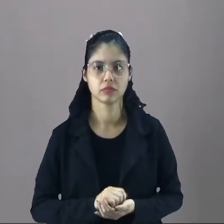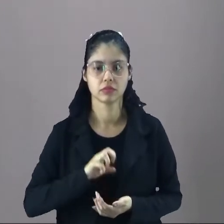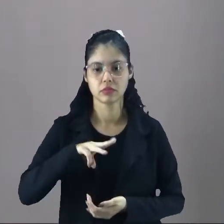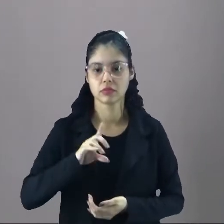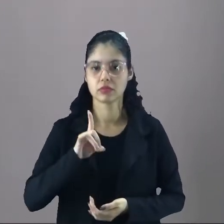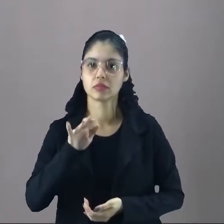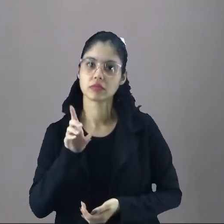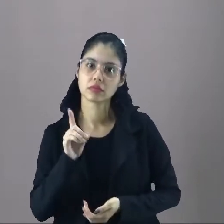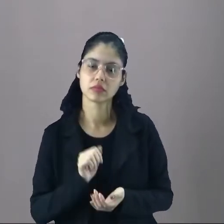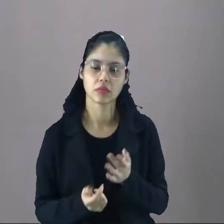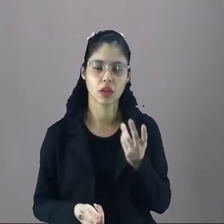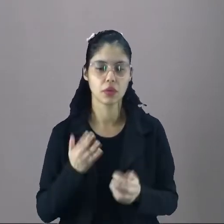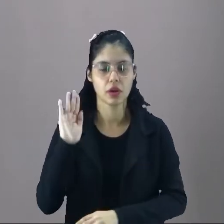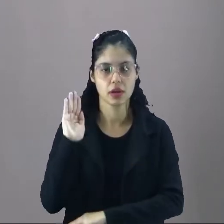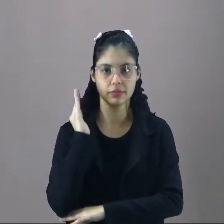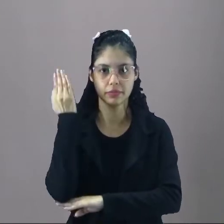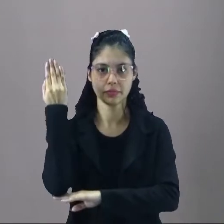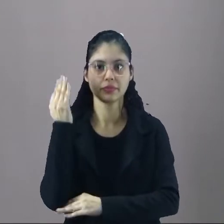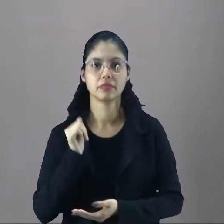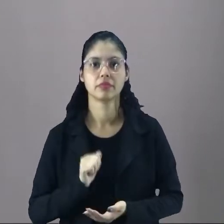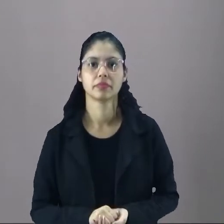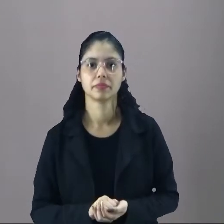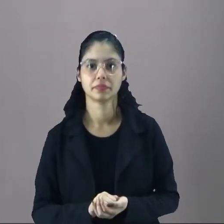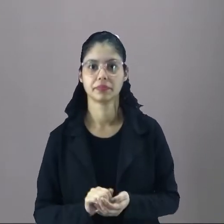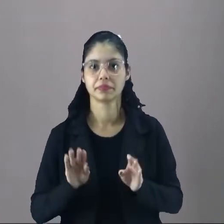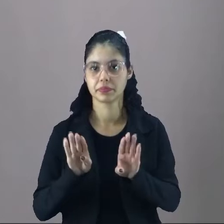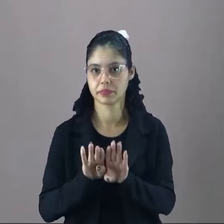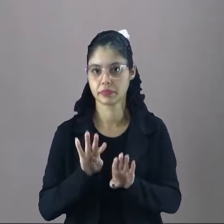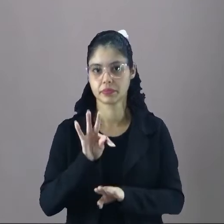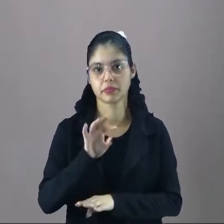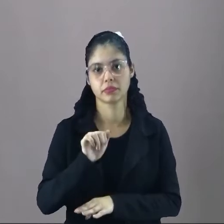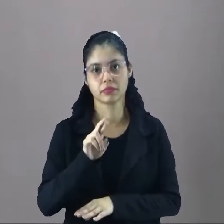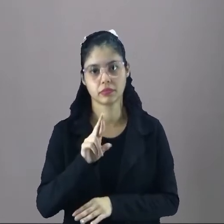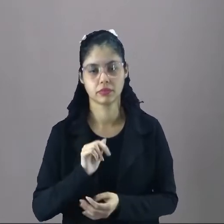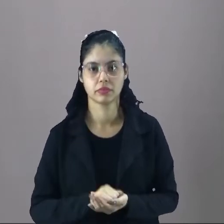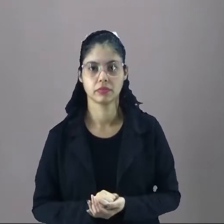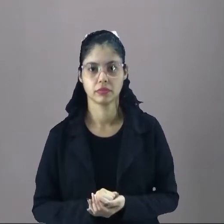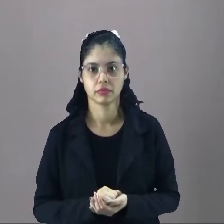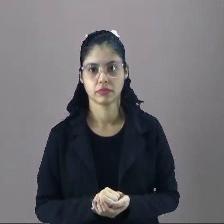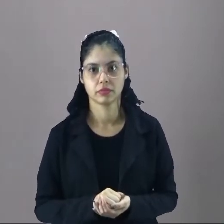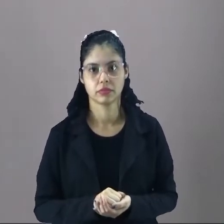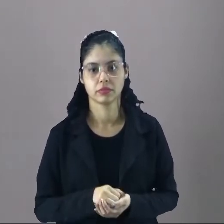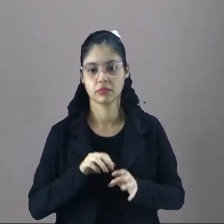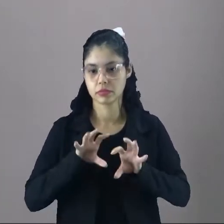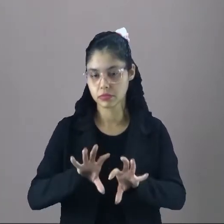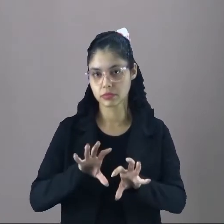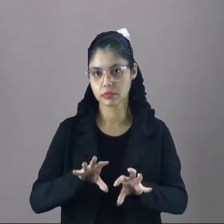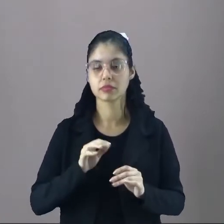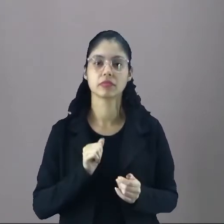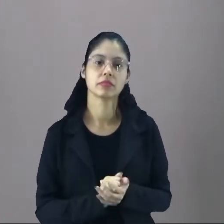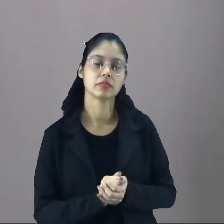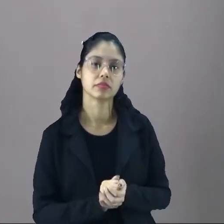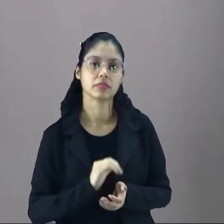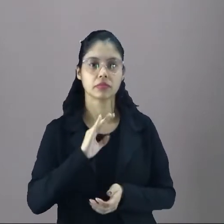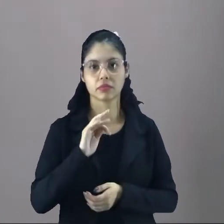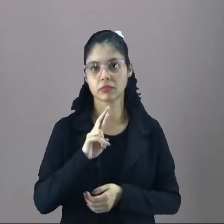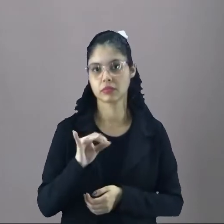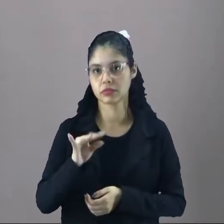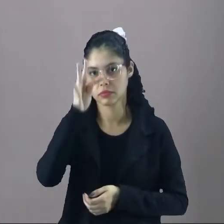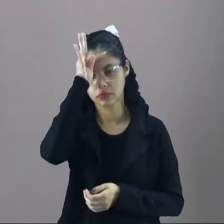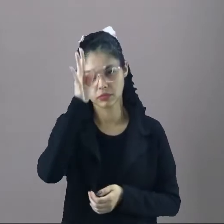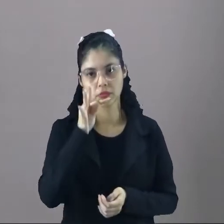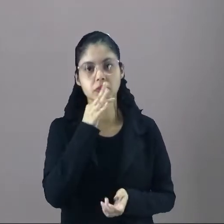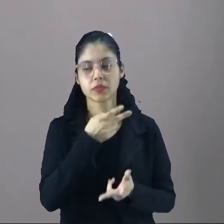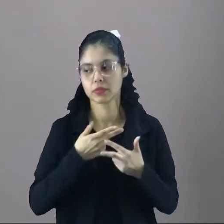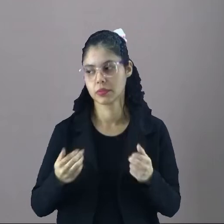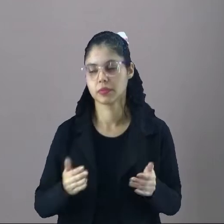moedor, um fogão a lenha e um TEAR. Então, isso são costumes e tradições,